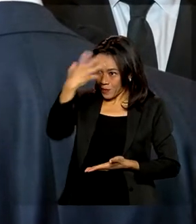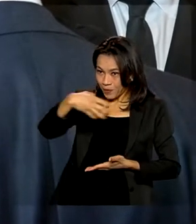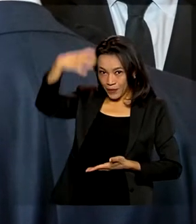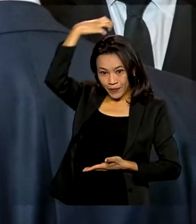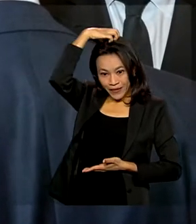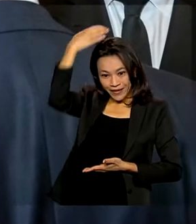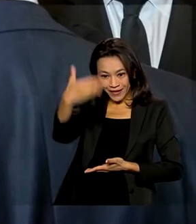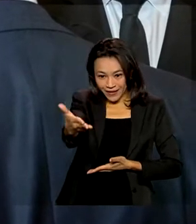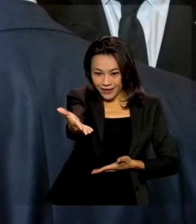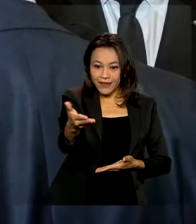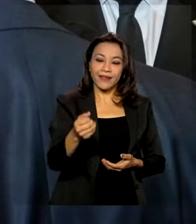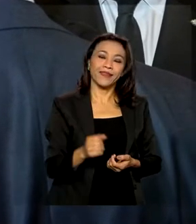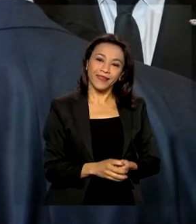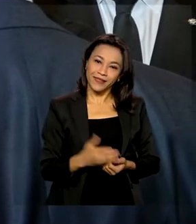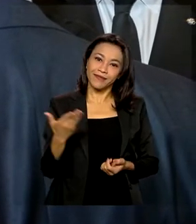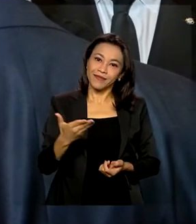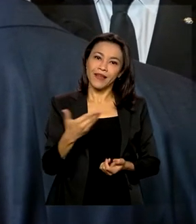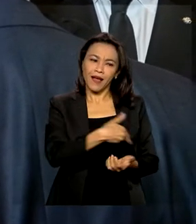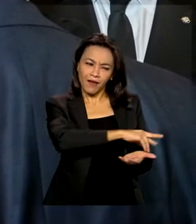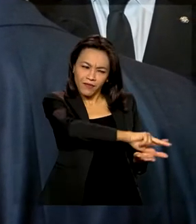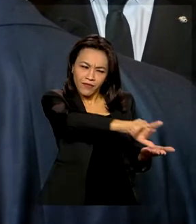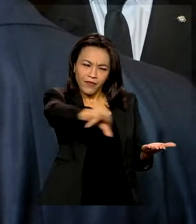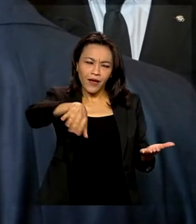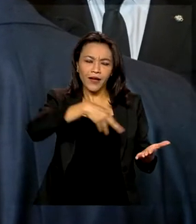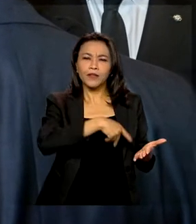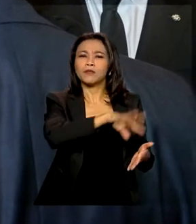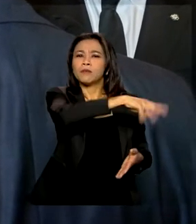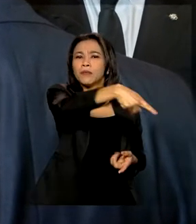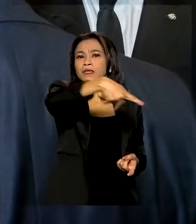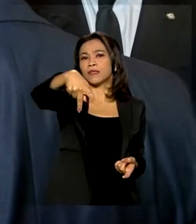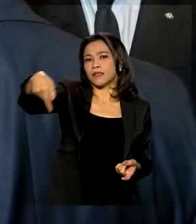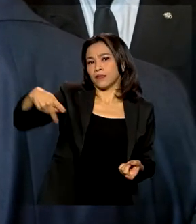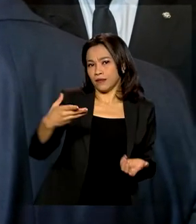Charles III a chefes de Estado no Palácio de Buckingham.